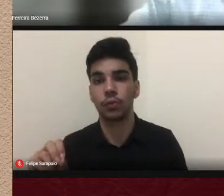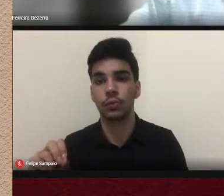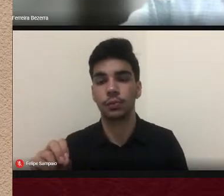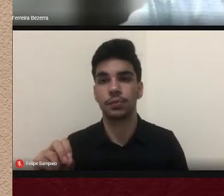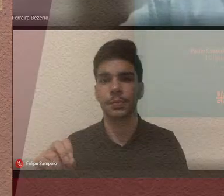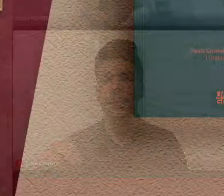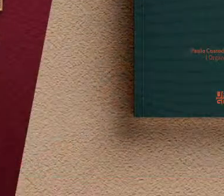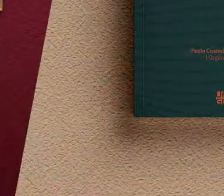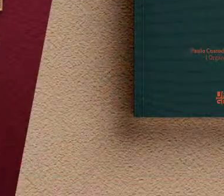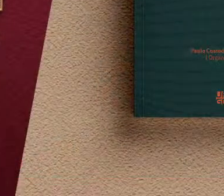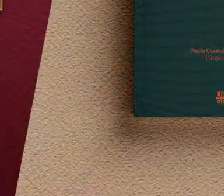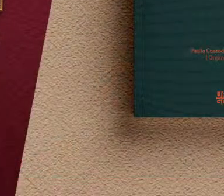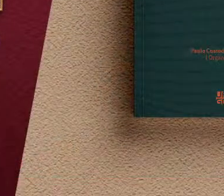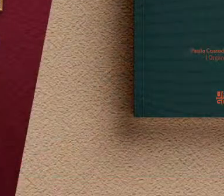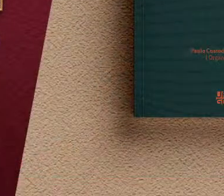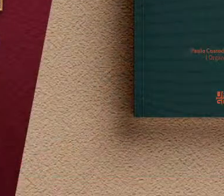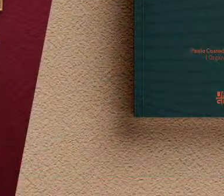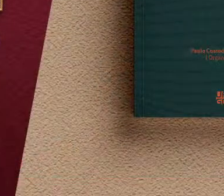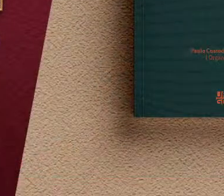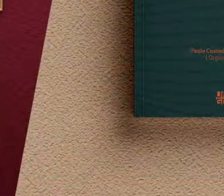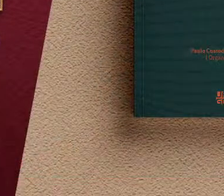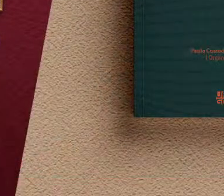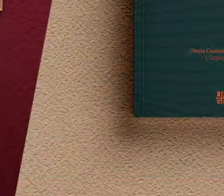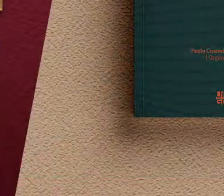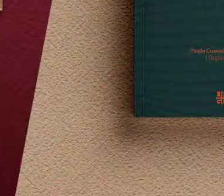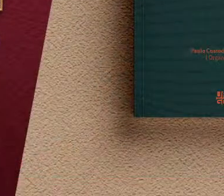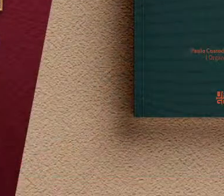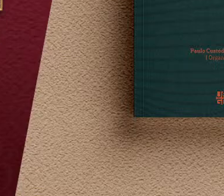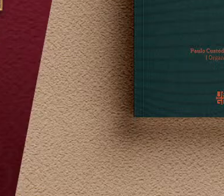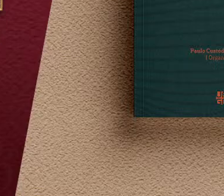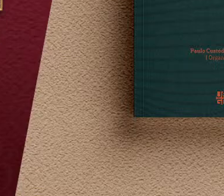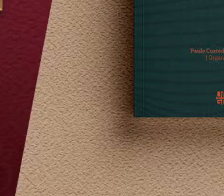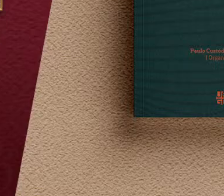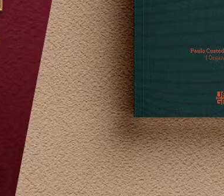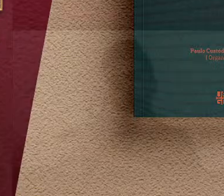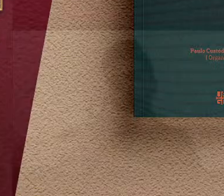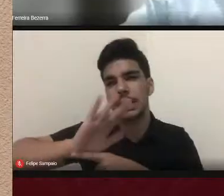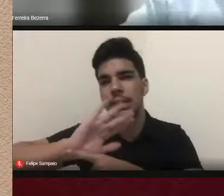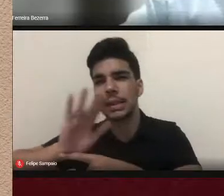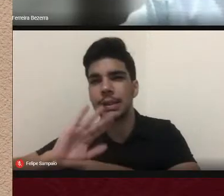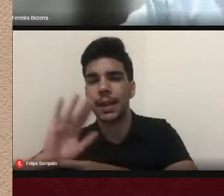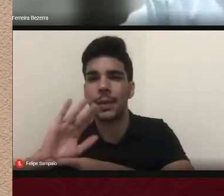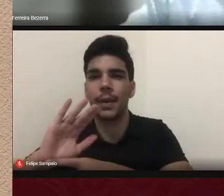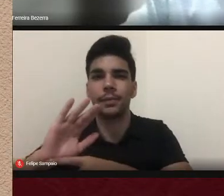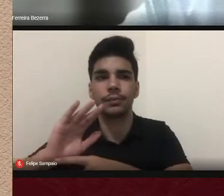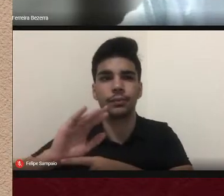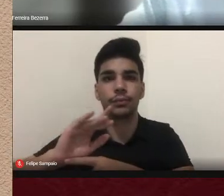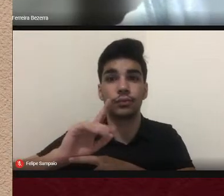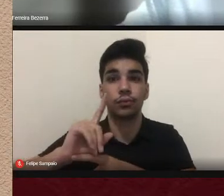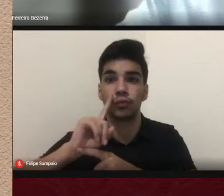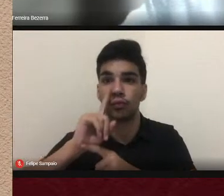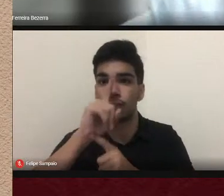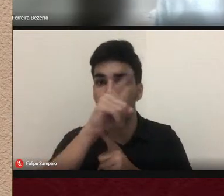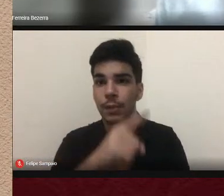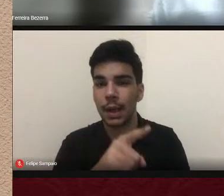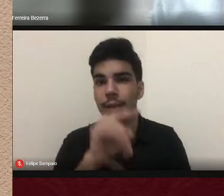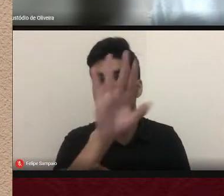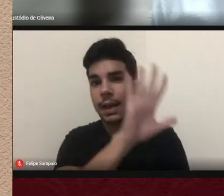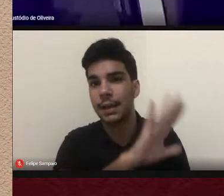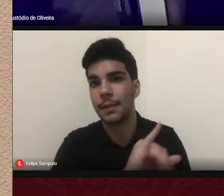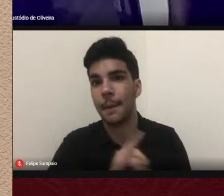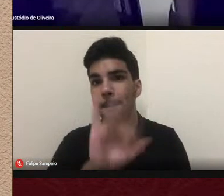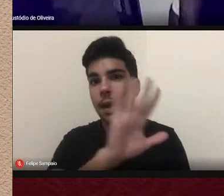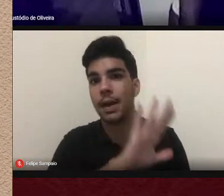do livro Literatura e Cinema Malhas da Imagem professor fique à vontade muito